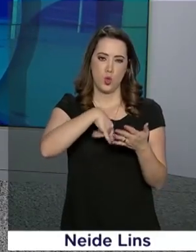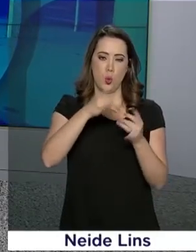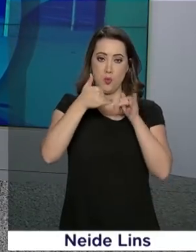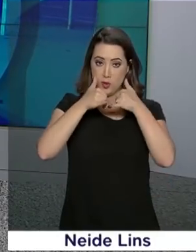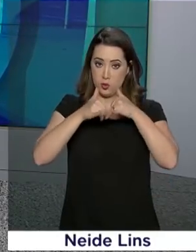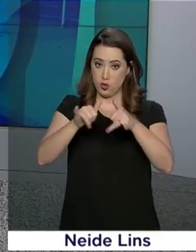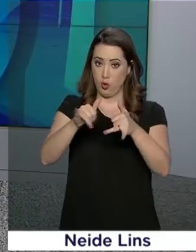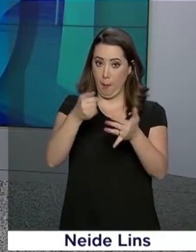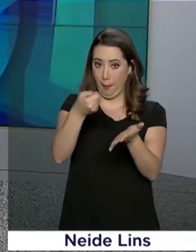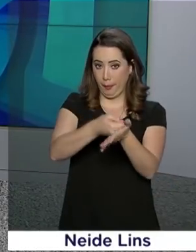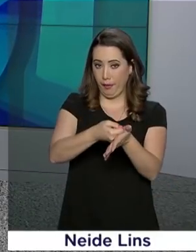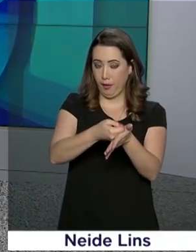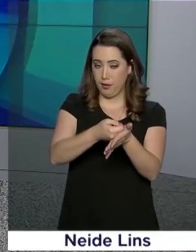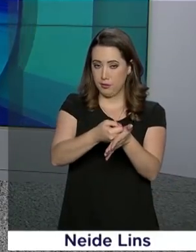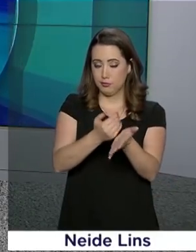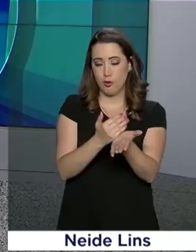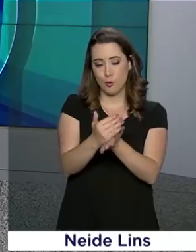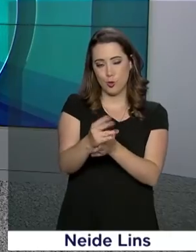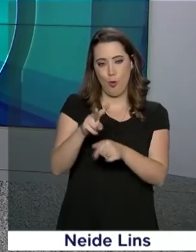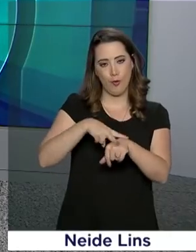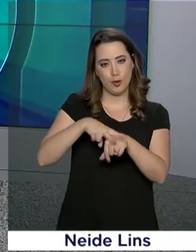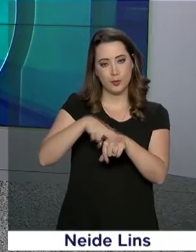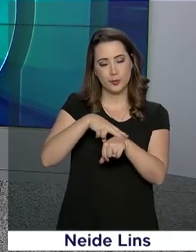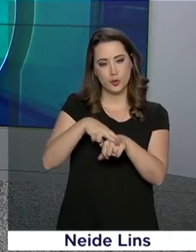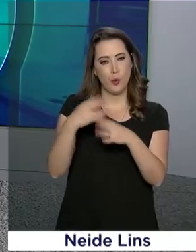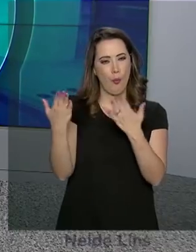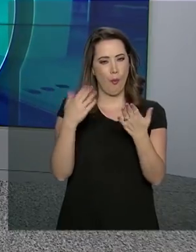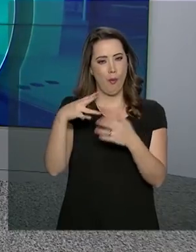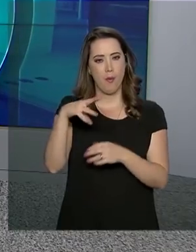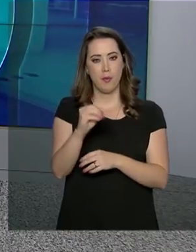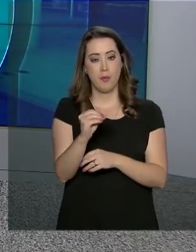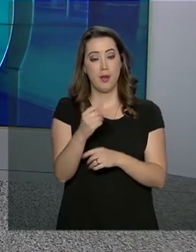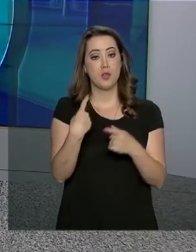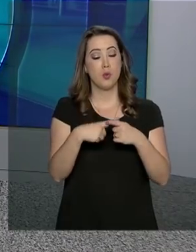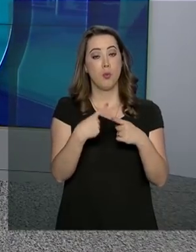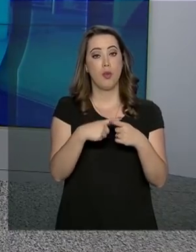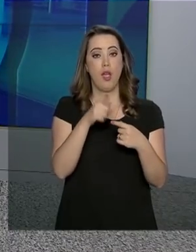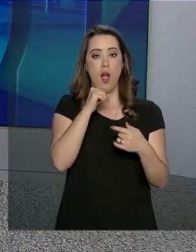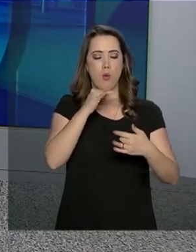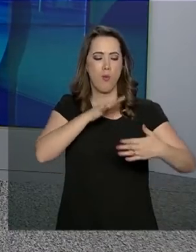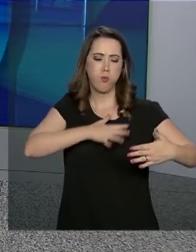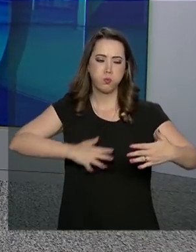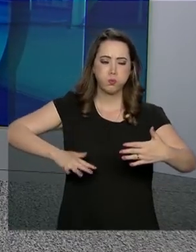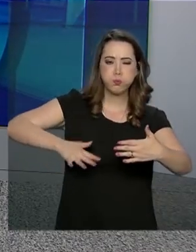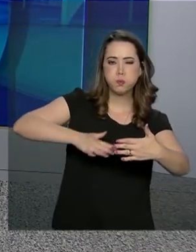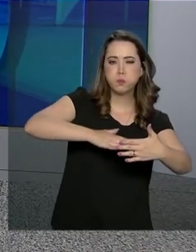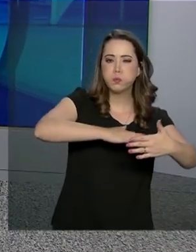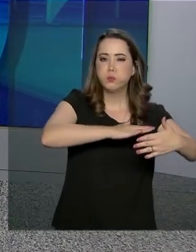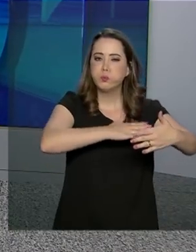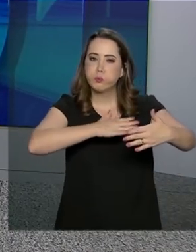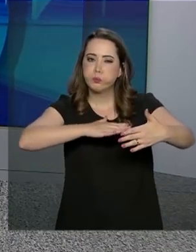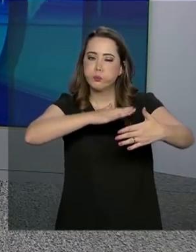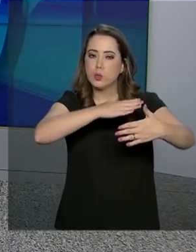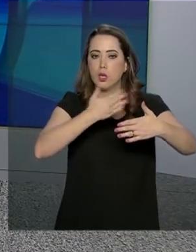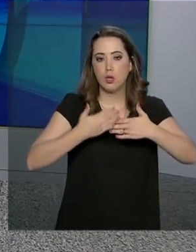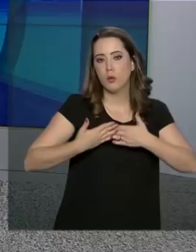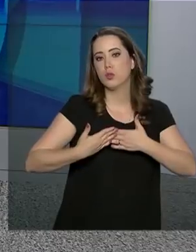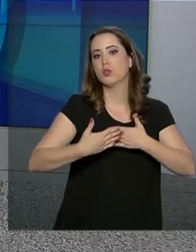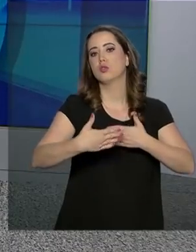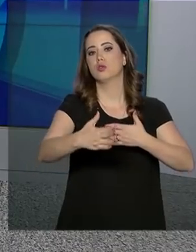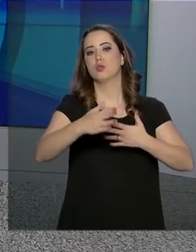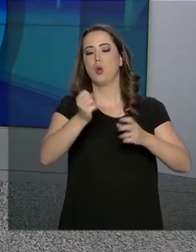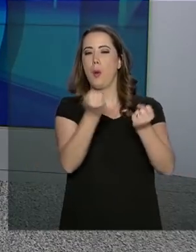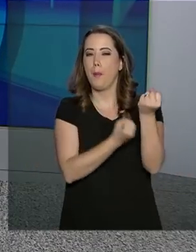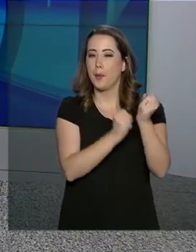luz. A previsão para o mês segue a tendência de março, quando o nível dos reservatórios esteve em recuperação, mantendo a produção